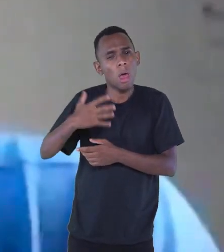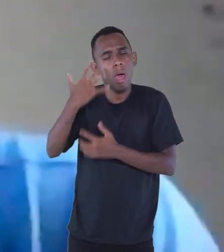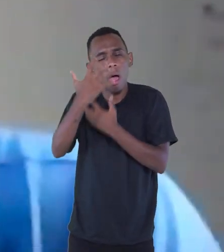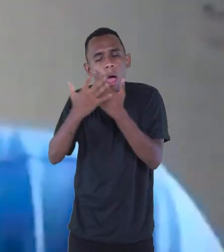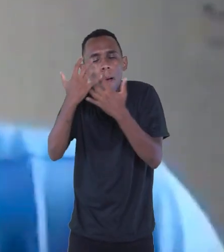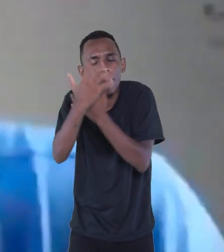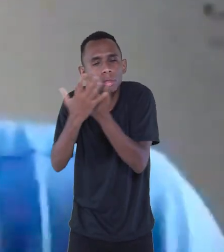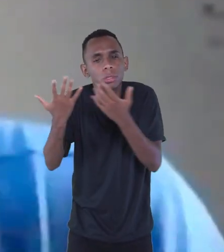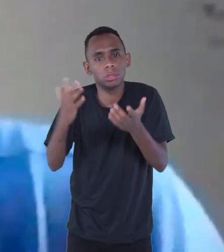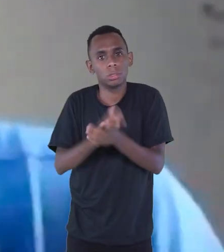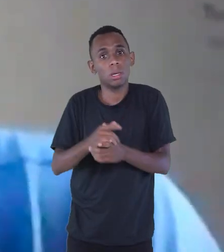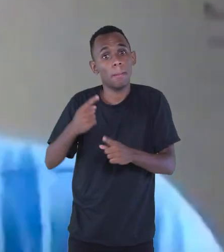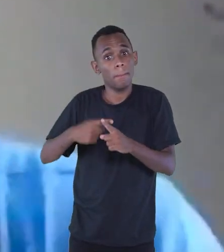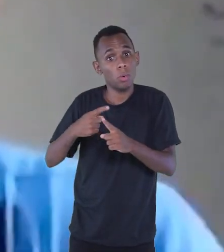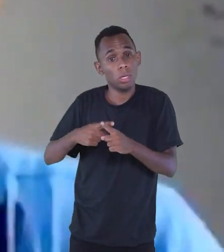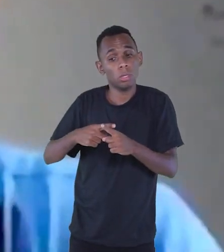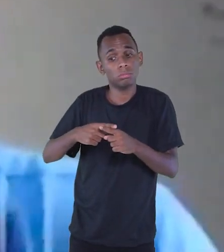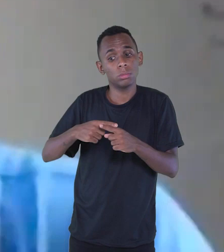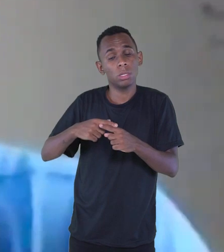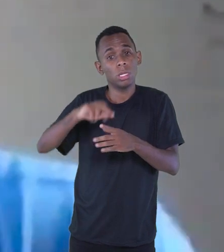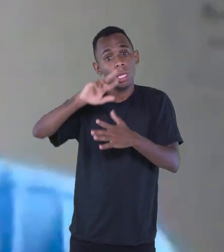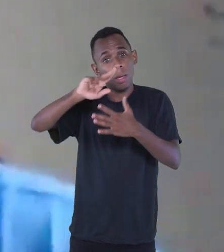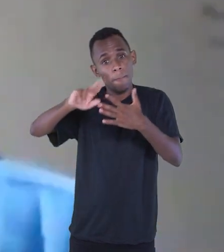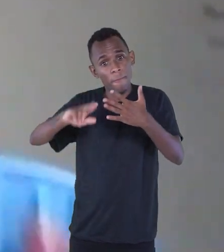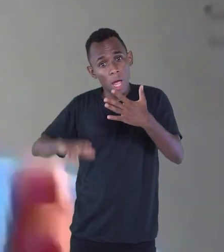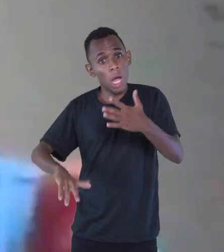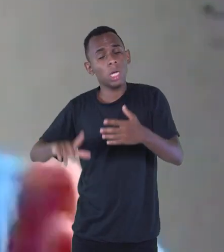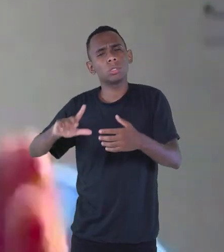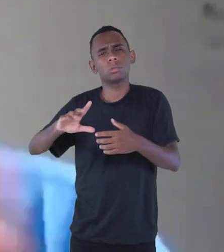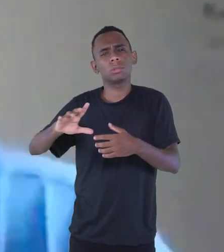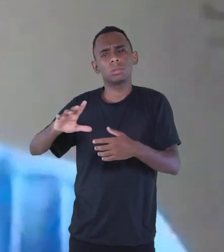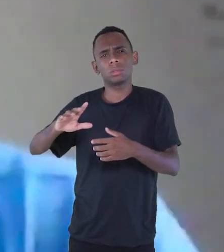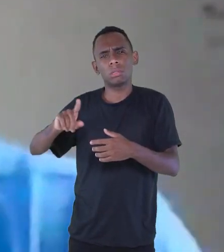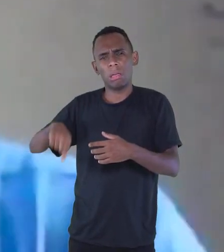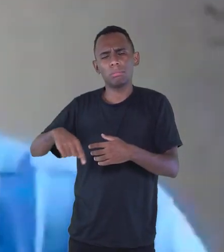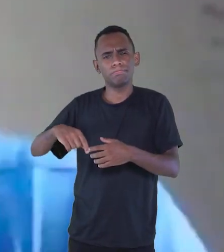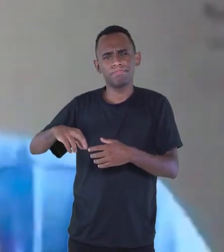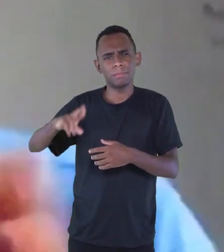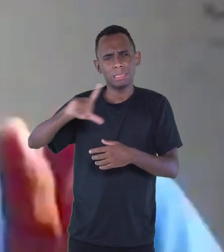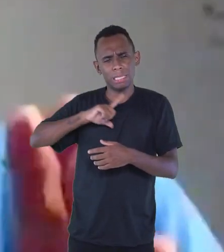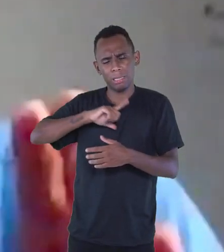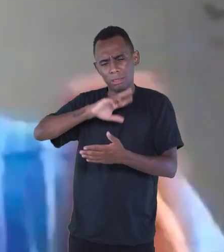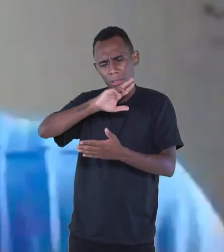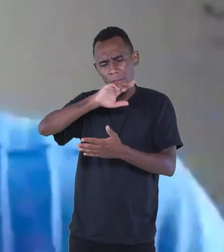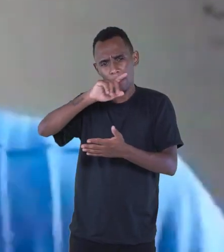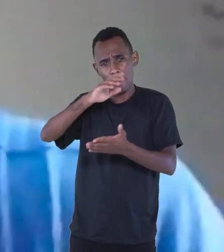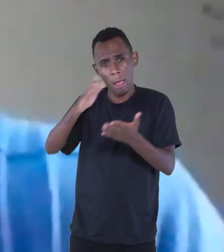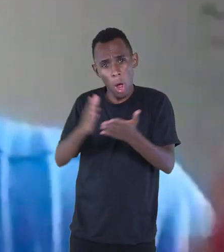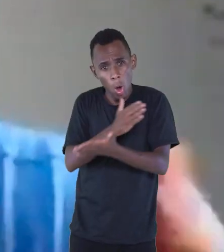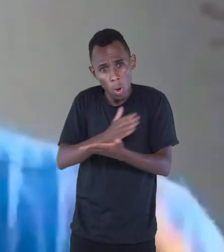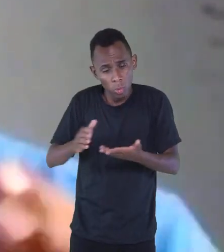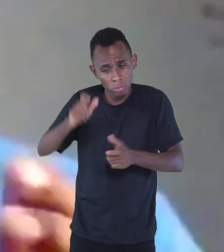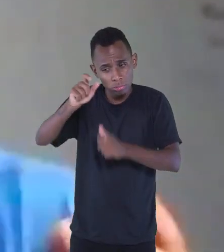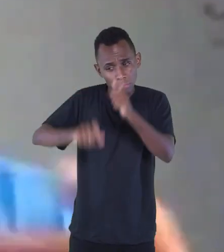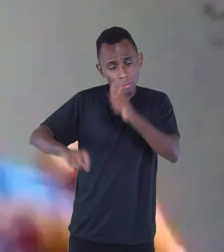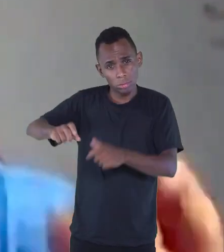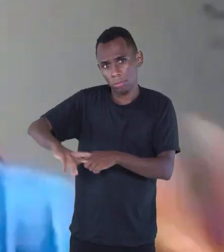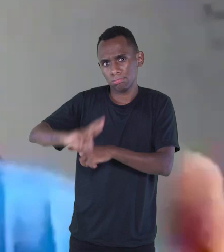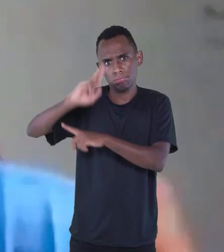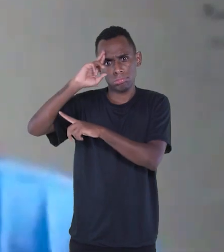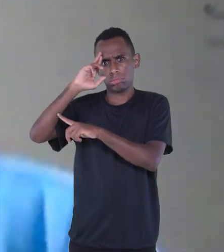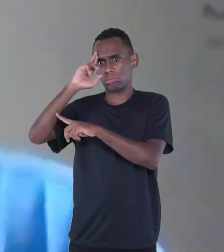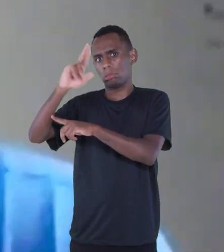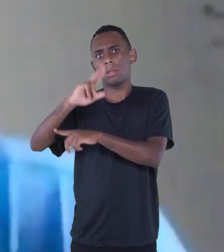Casimiro de Abreu, que são mestres nestes metros e nessas formas que a